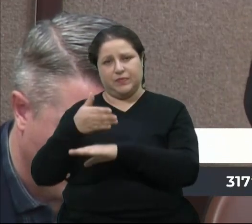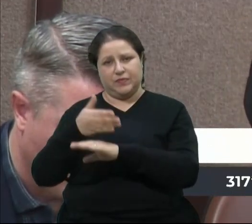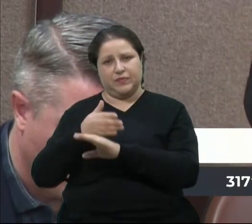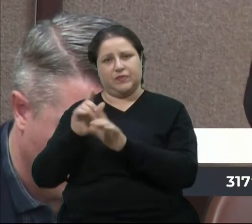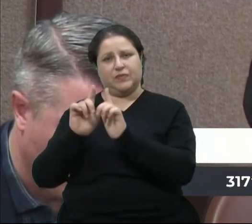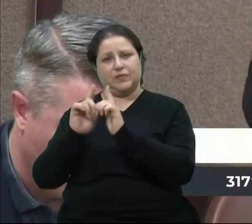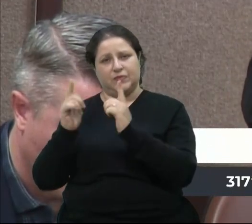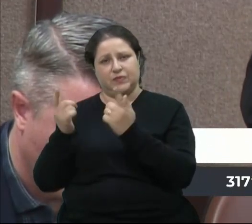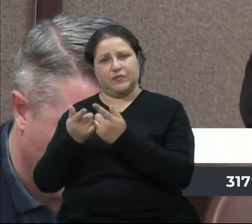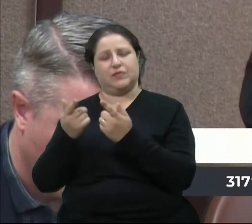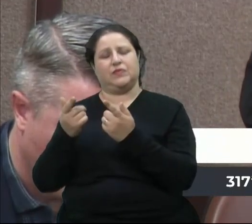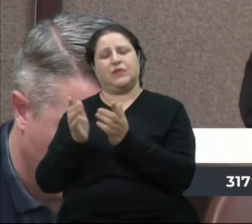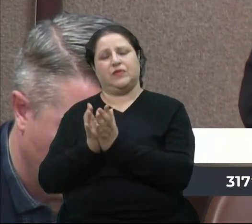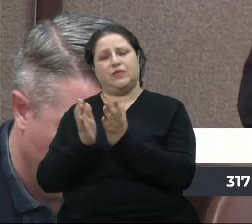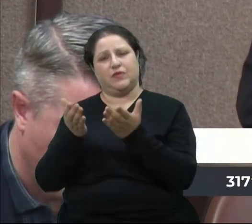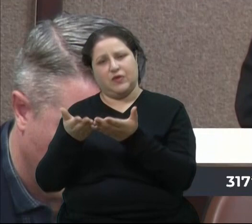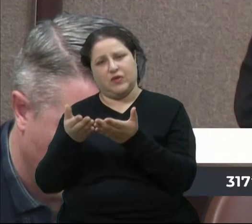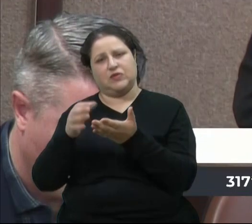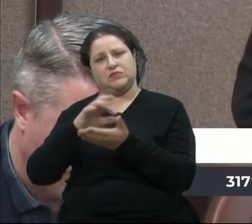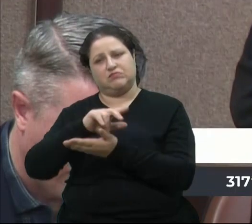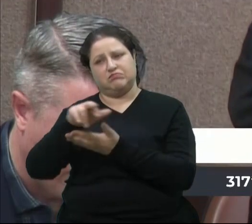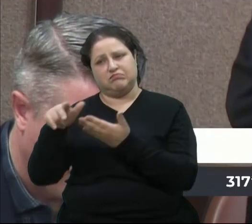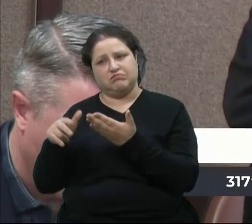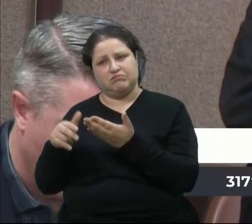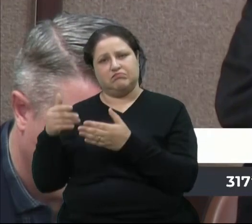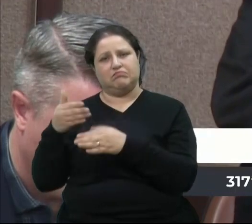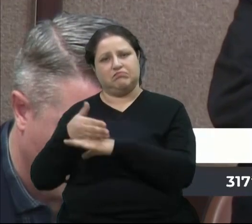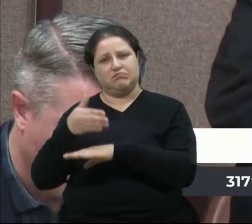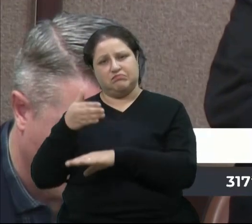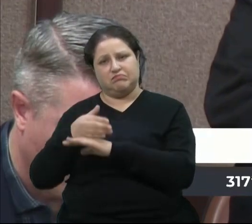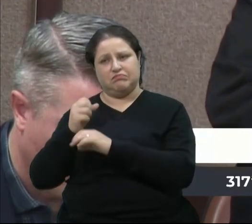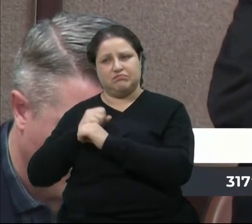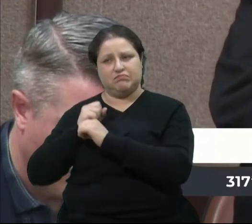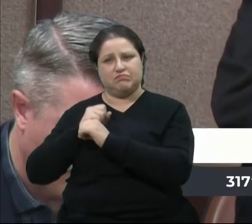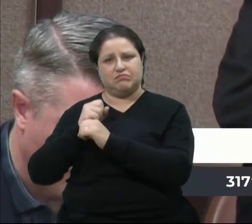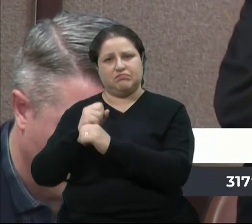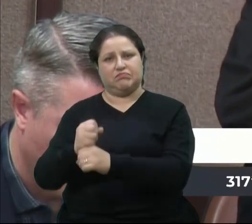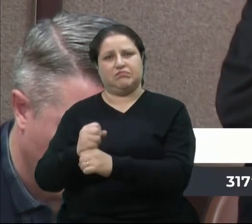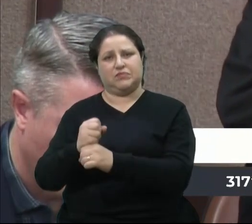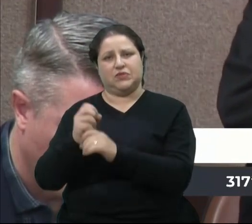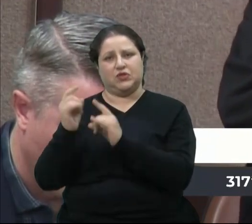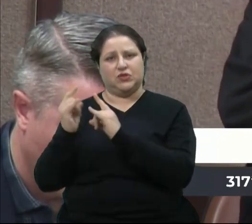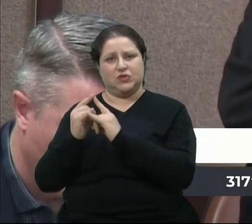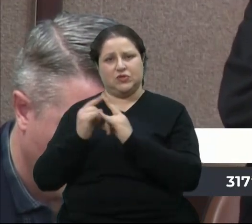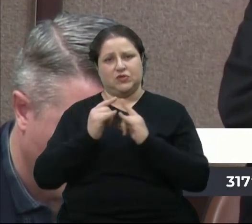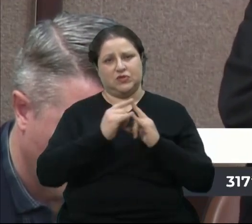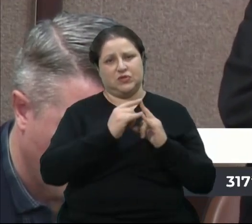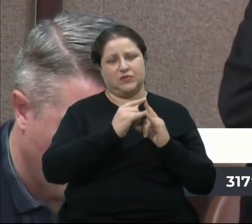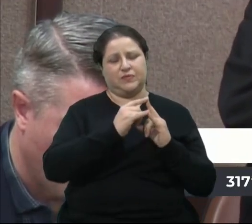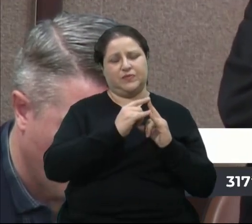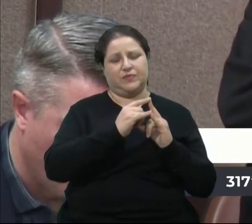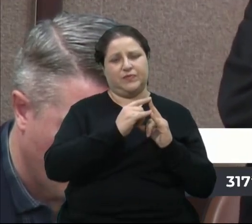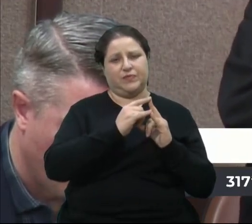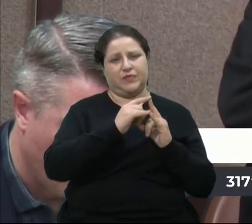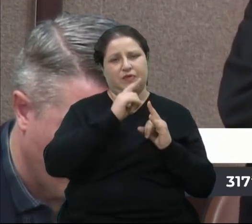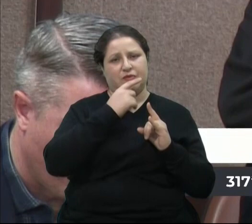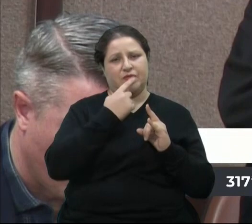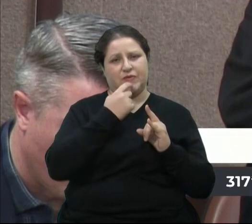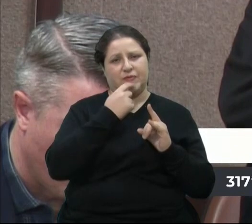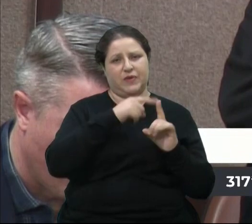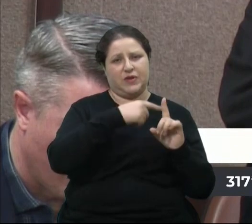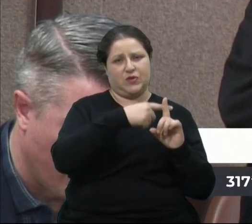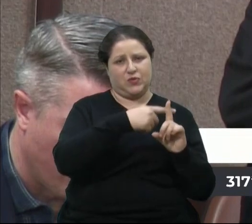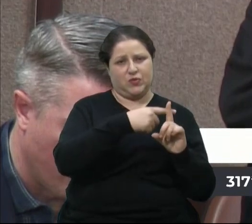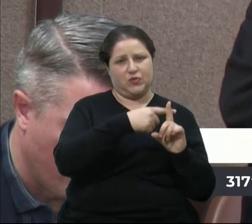e fóruns relevantes, bem como seu envolvimento ao longo dos anos em entidades como Cruz Vermelha, PGQP,